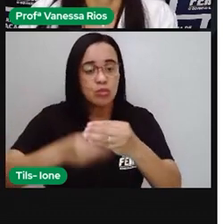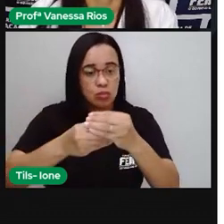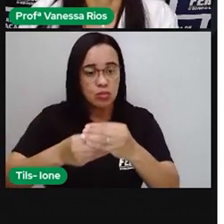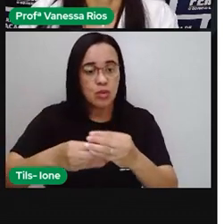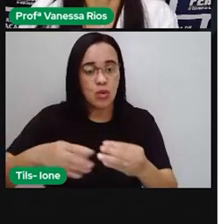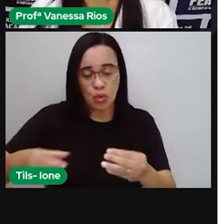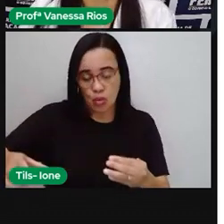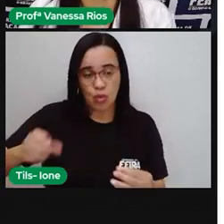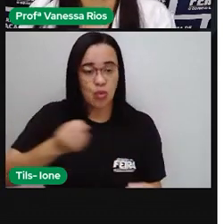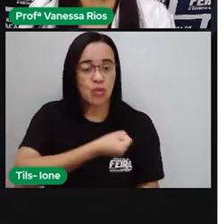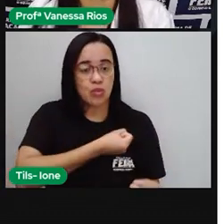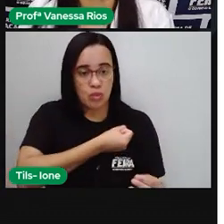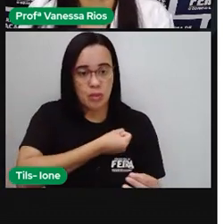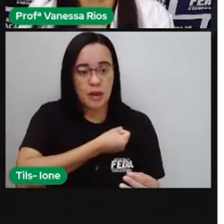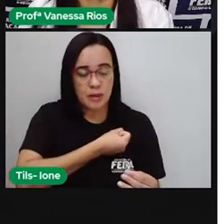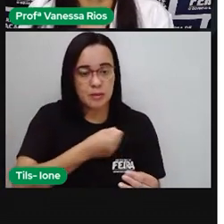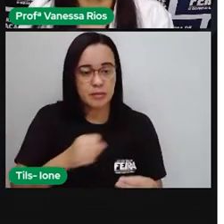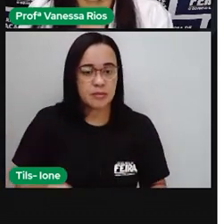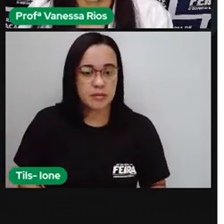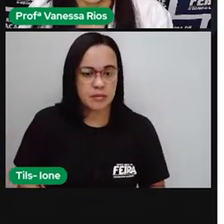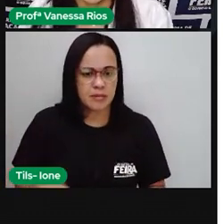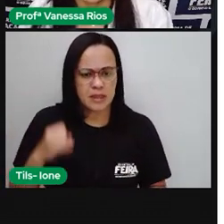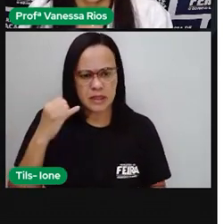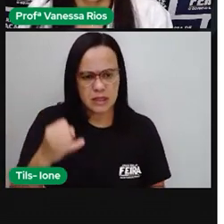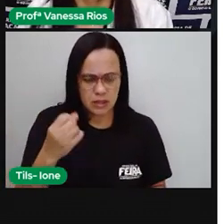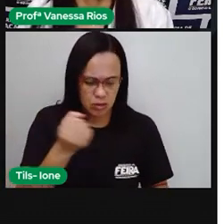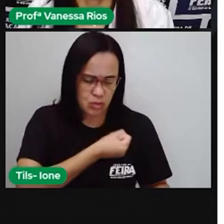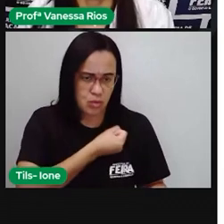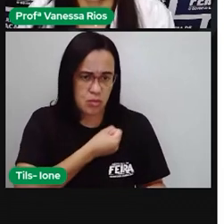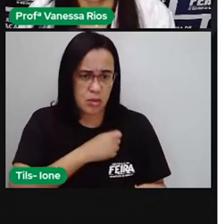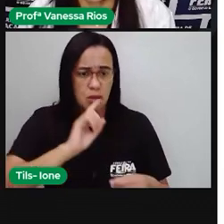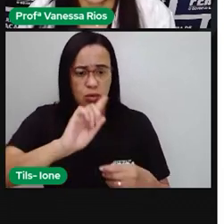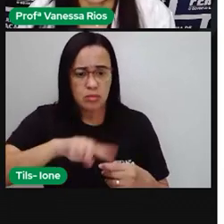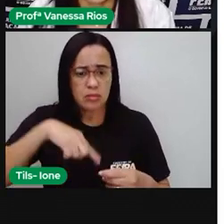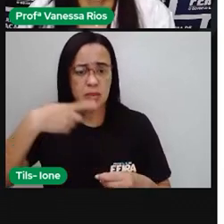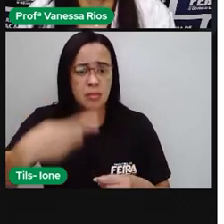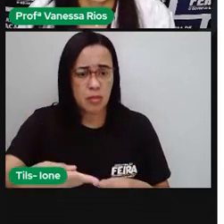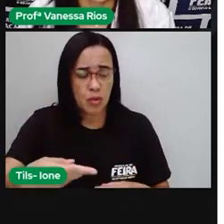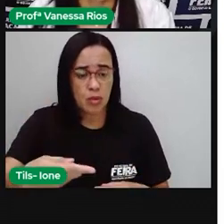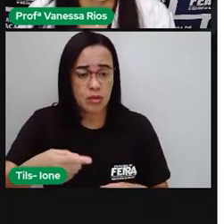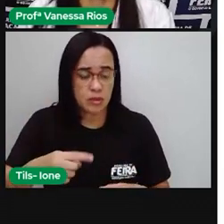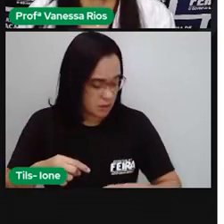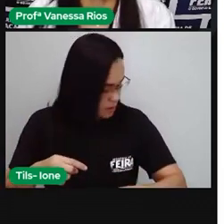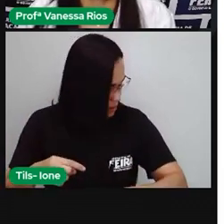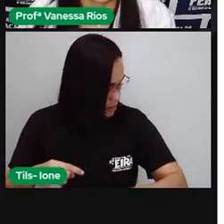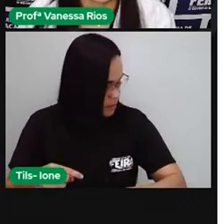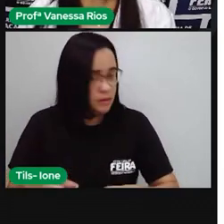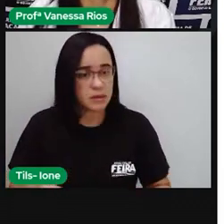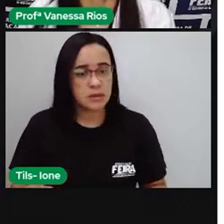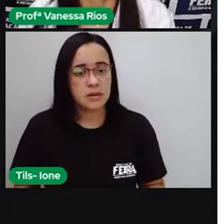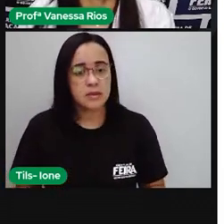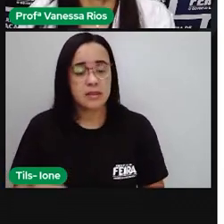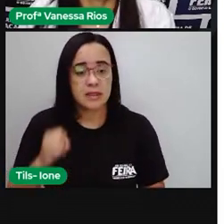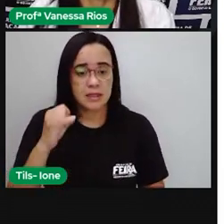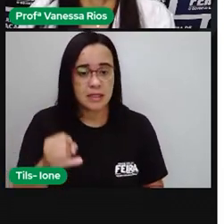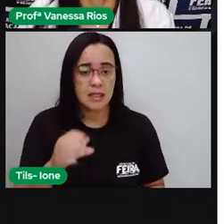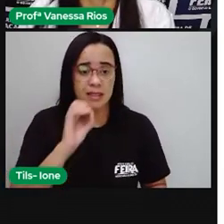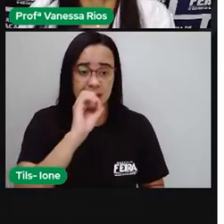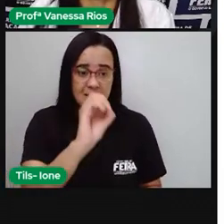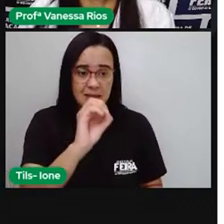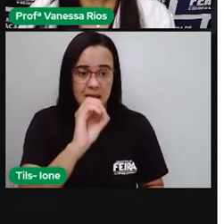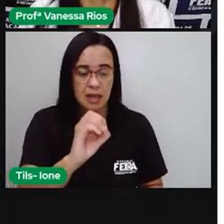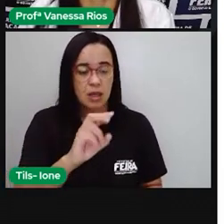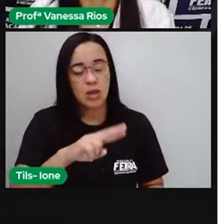Então, se o número que está depois aí, ó, do número que eu quero arredondar, se ele for 0, ou 1,